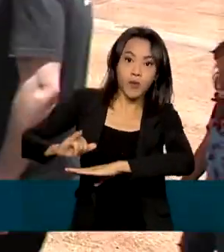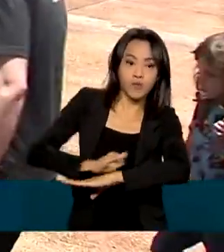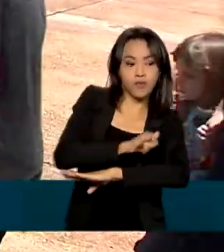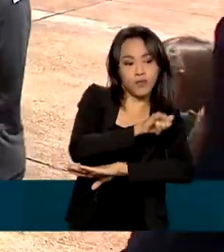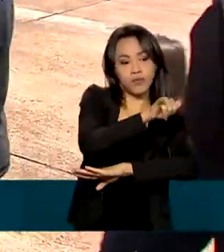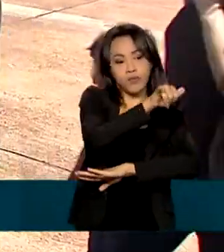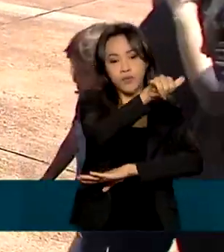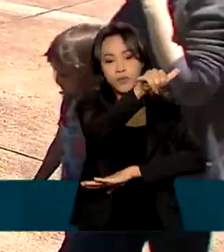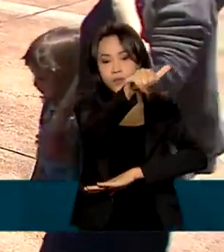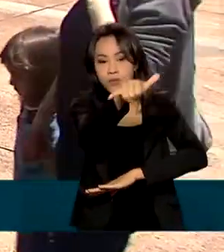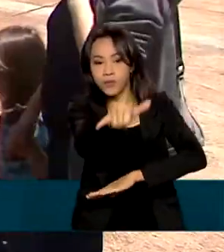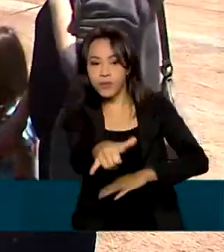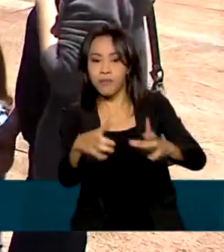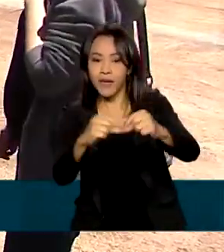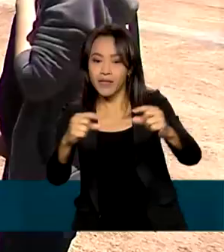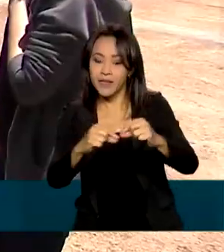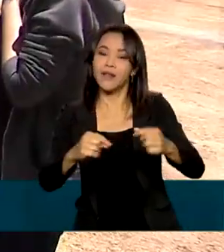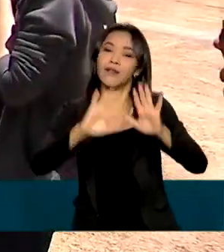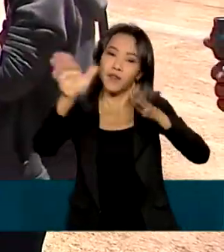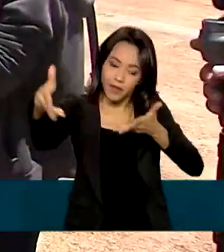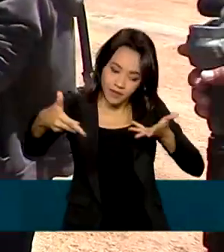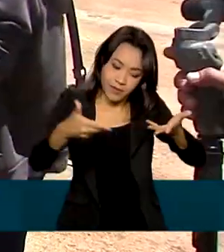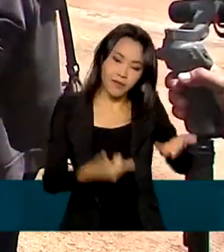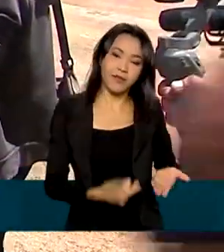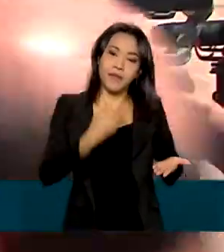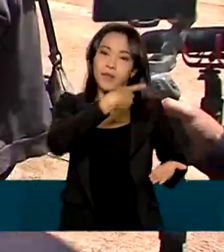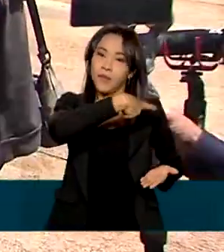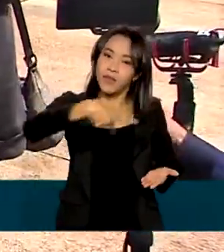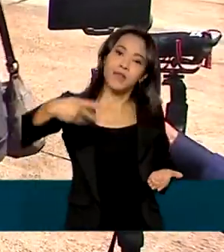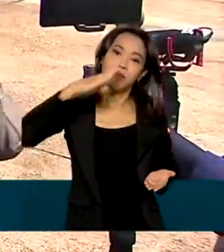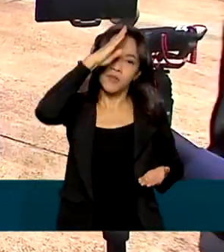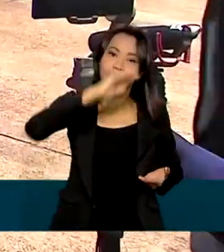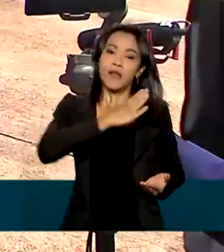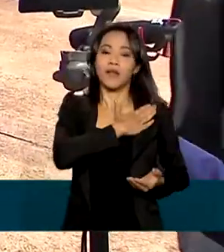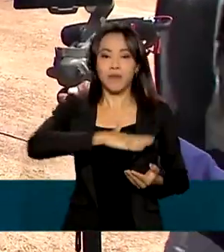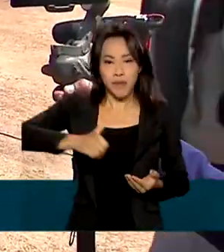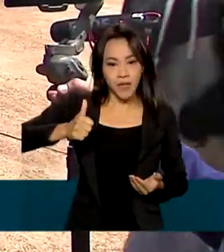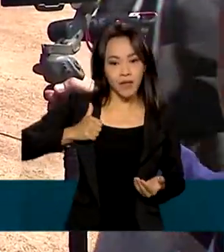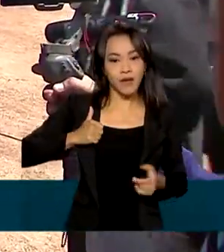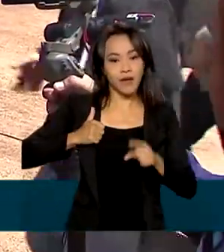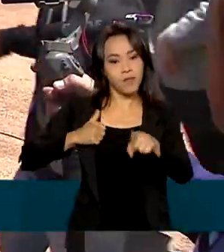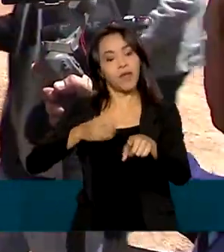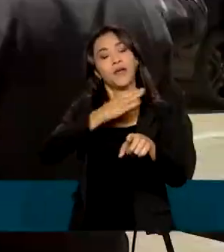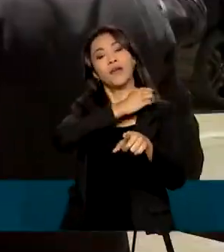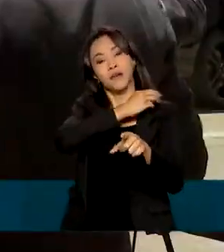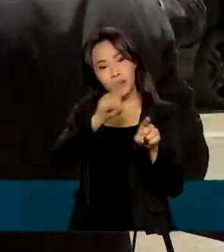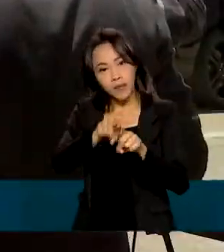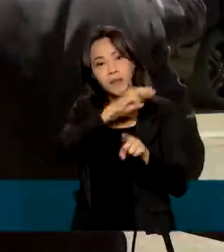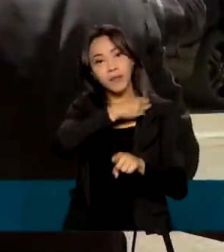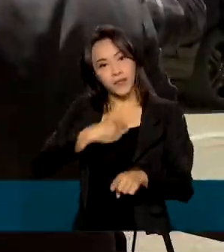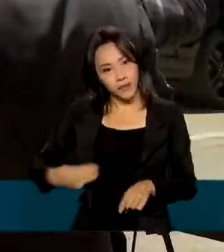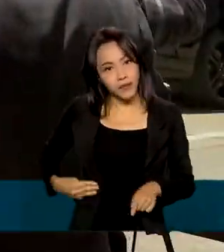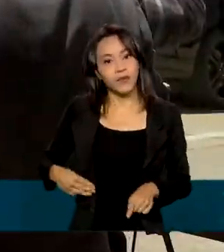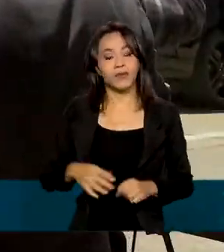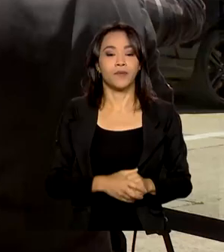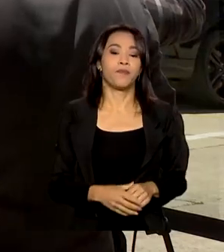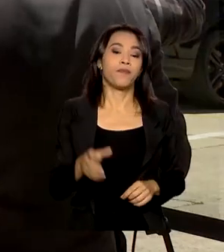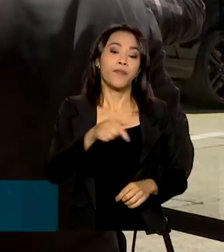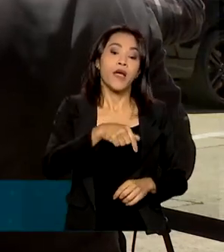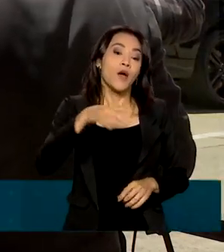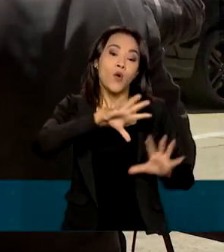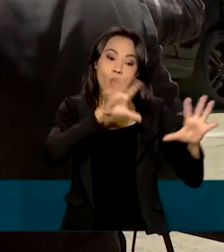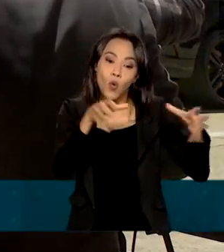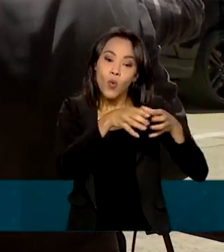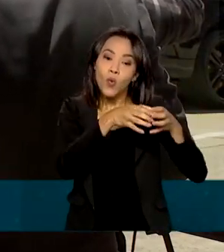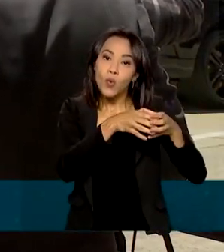onde foram recebidos pelo presidente Jair Bolsonaro, a primeira-dama e ministros de Estado. Os brasileiros que chegaram à